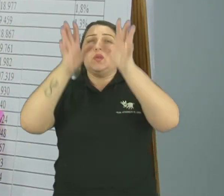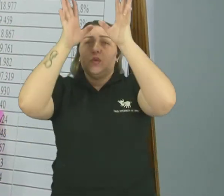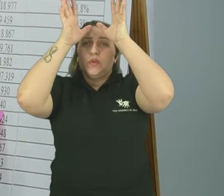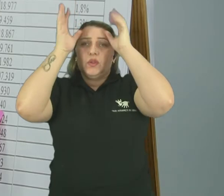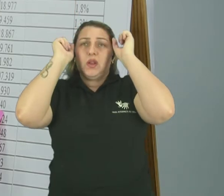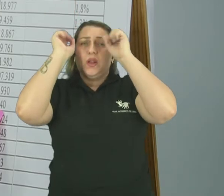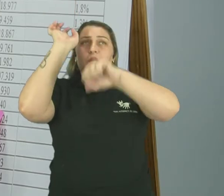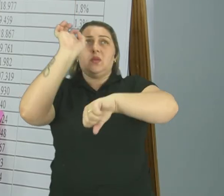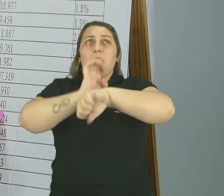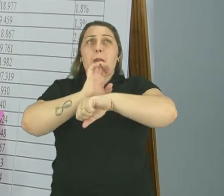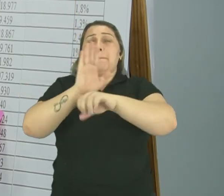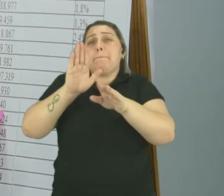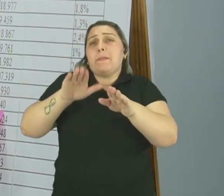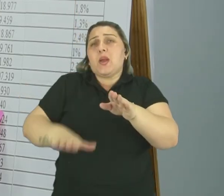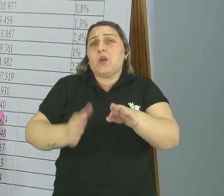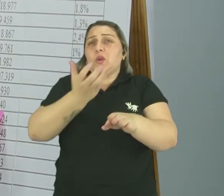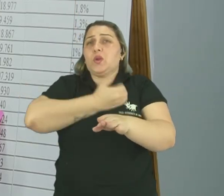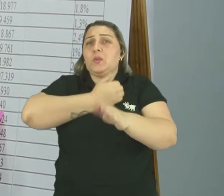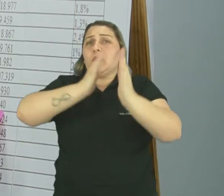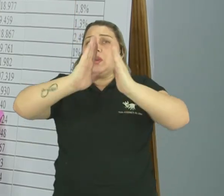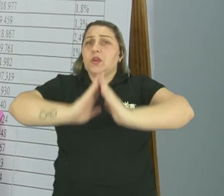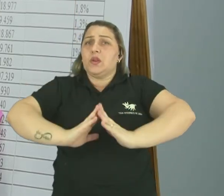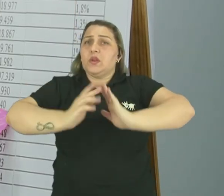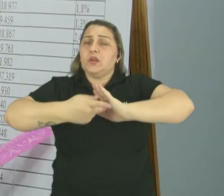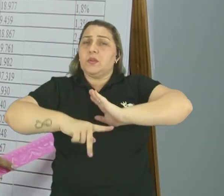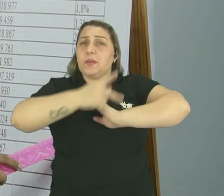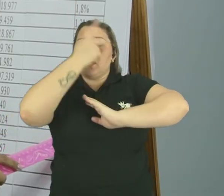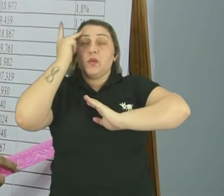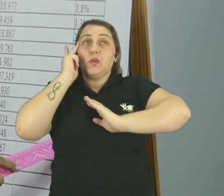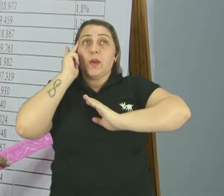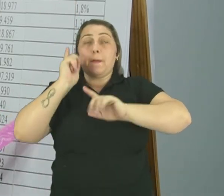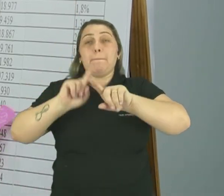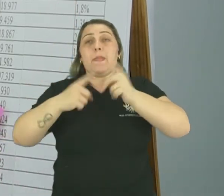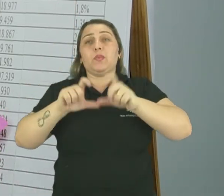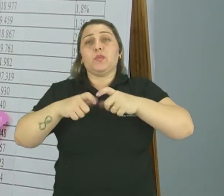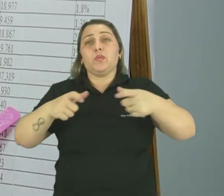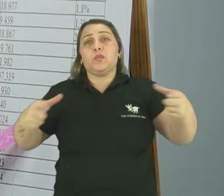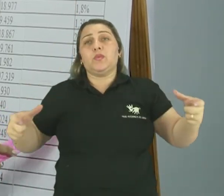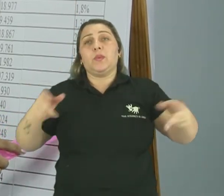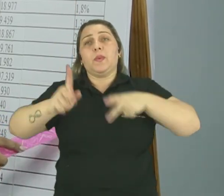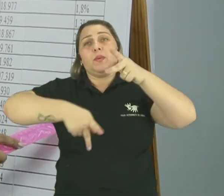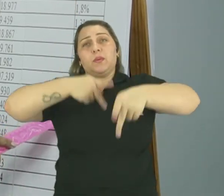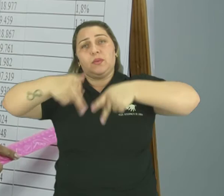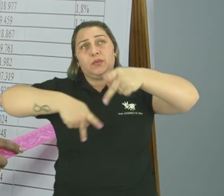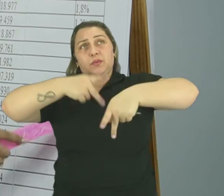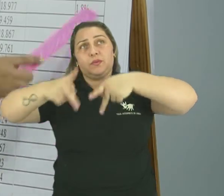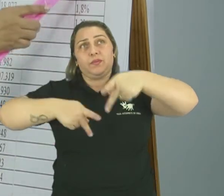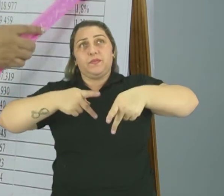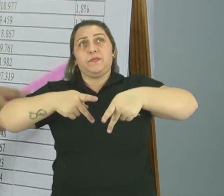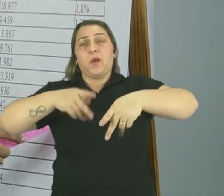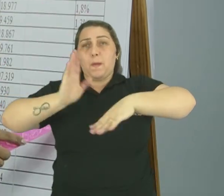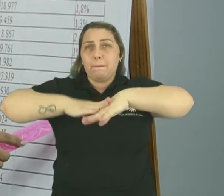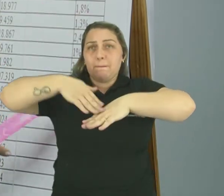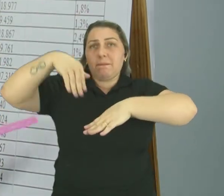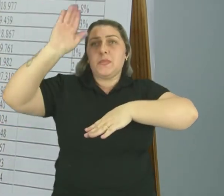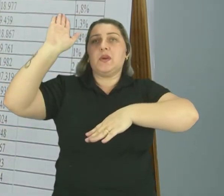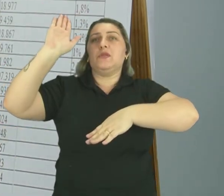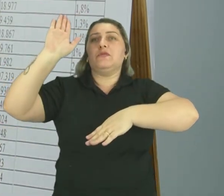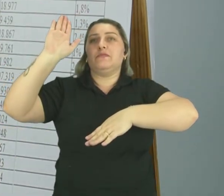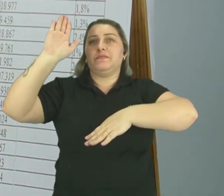Número de habitantes Mas O seu crescimento Populacional Foi o maior